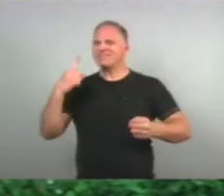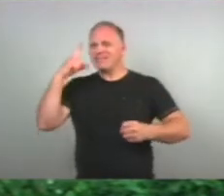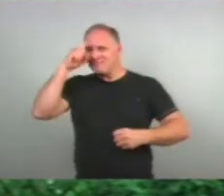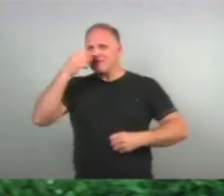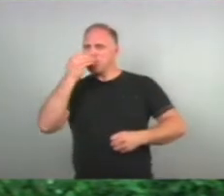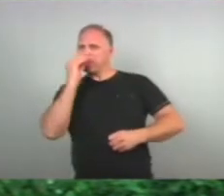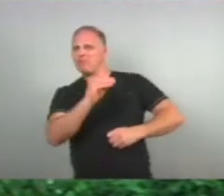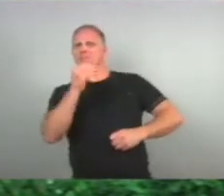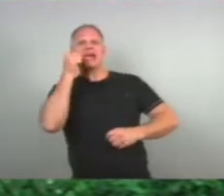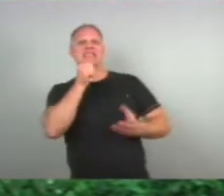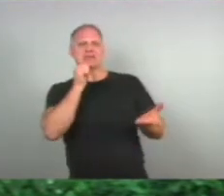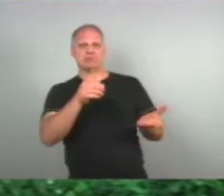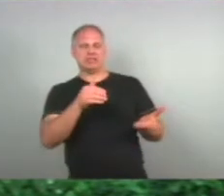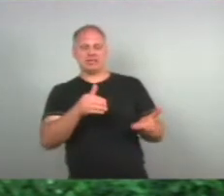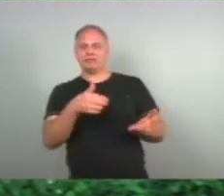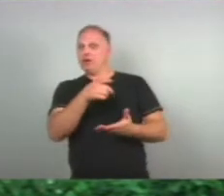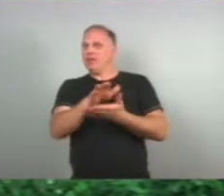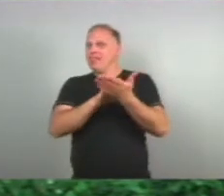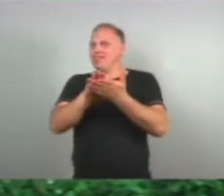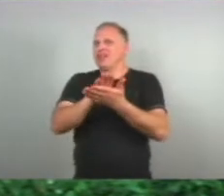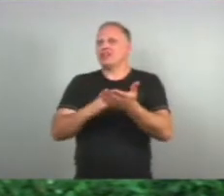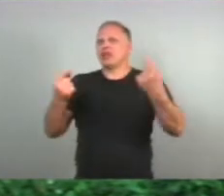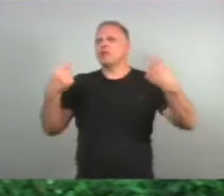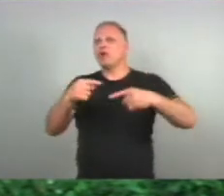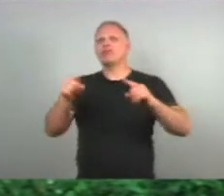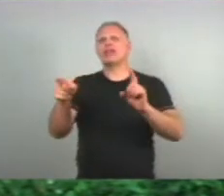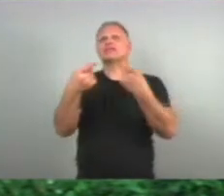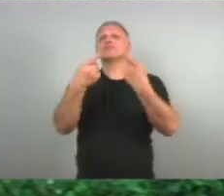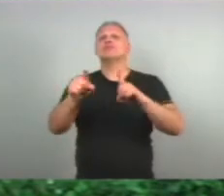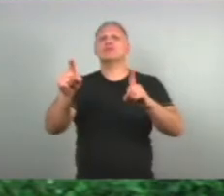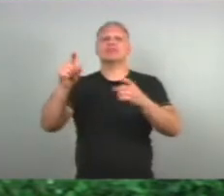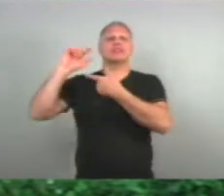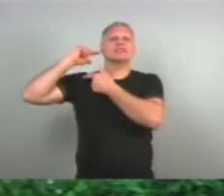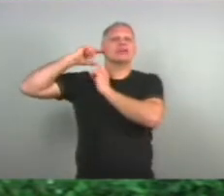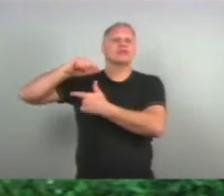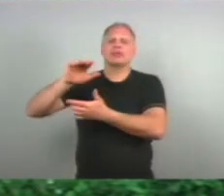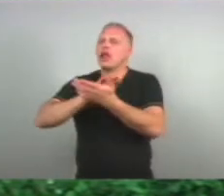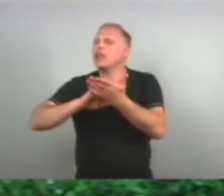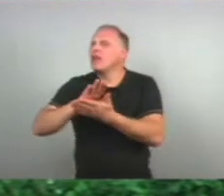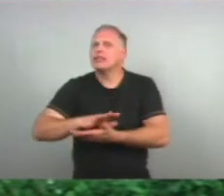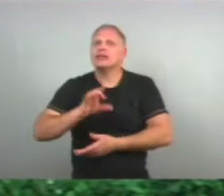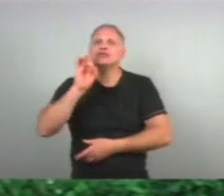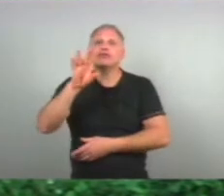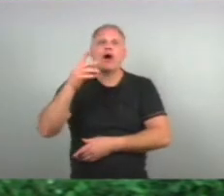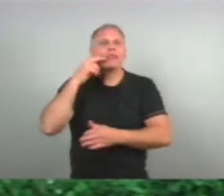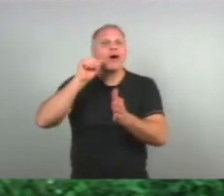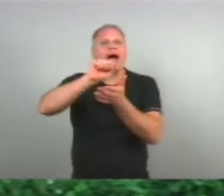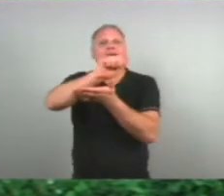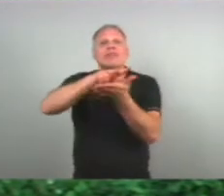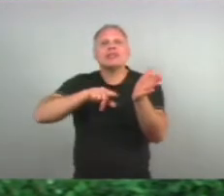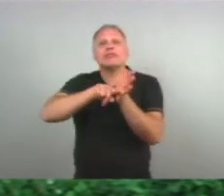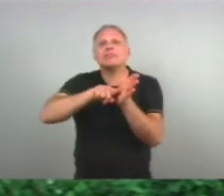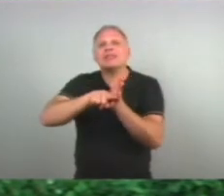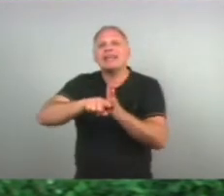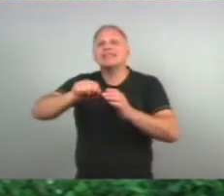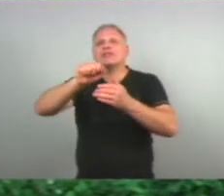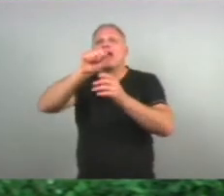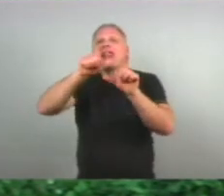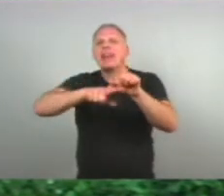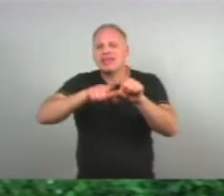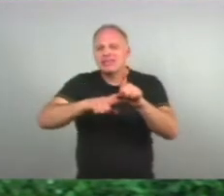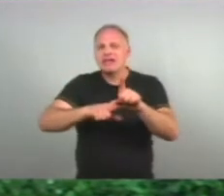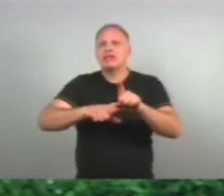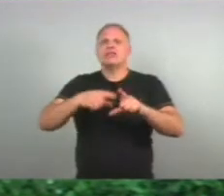Das nossas Músicas Tradicionalistas Elas têm Elas são ótimas Uma balada